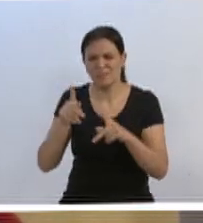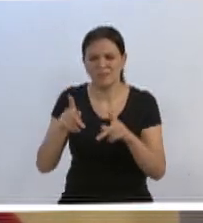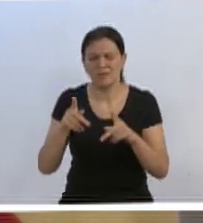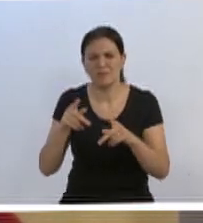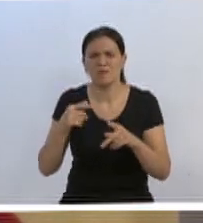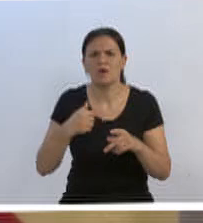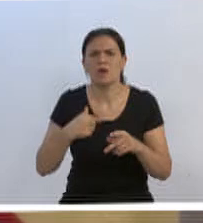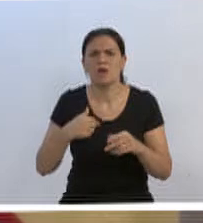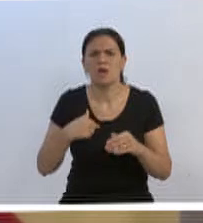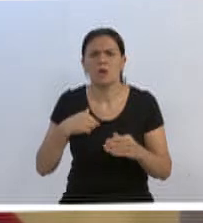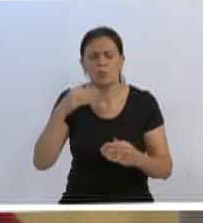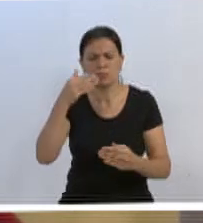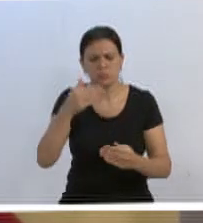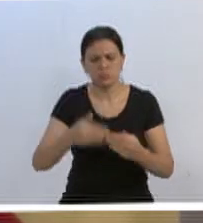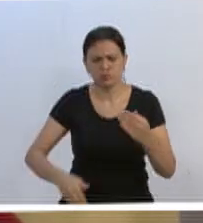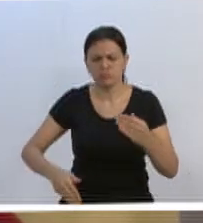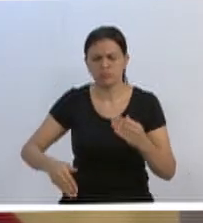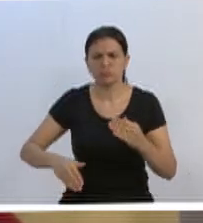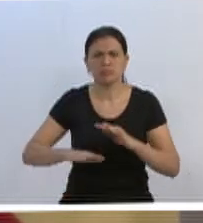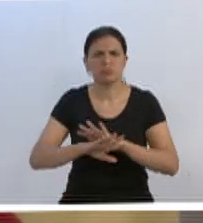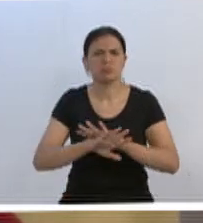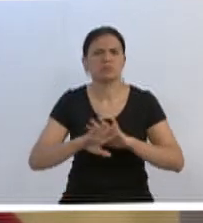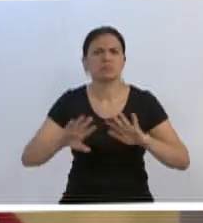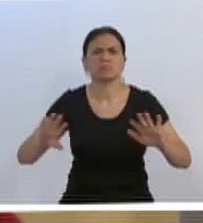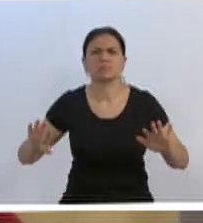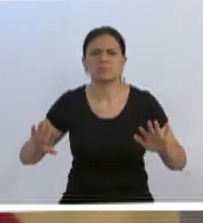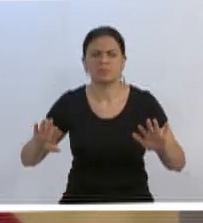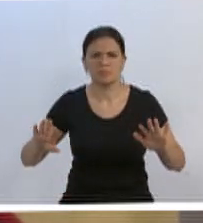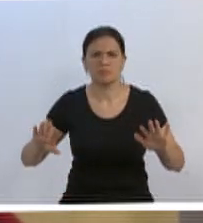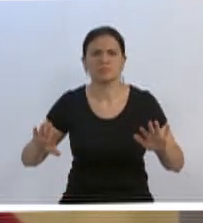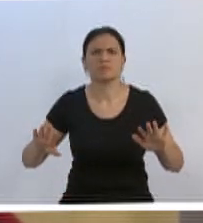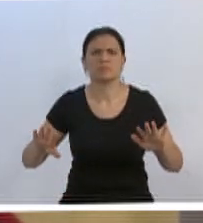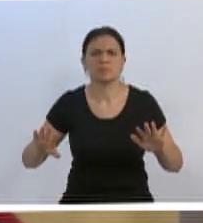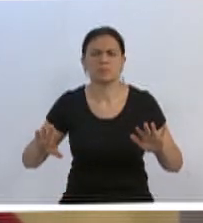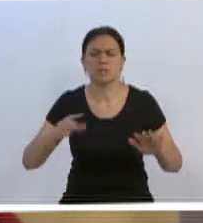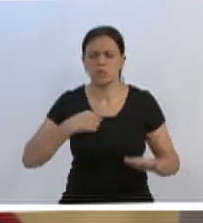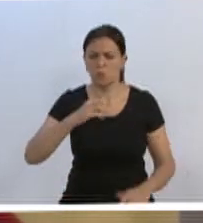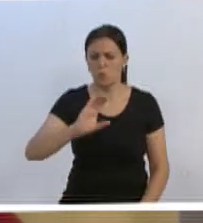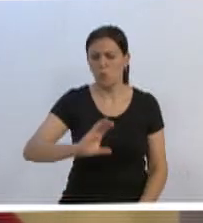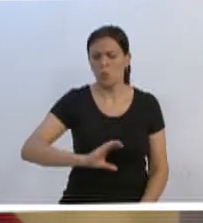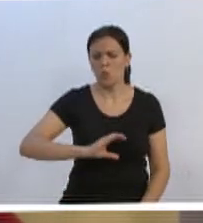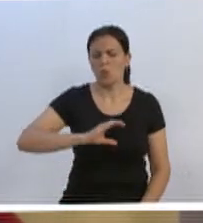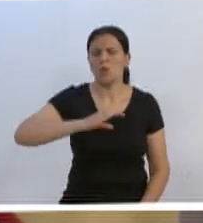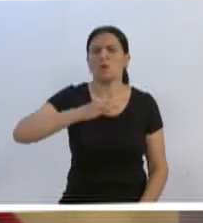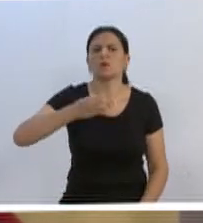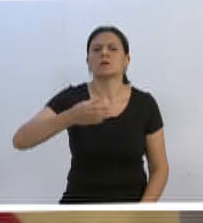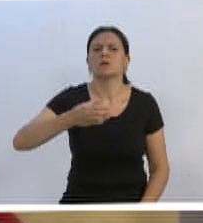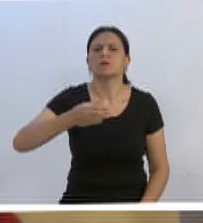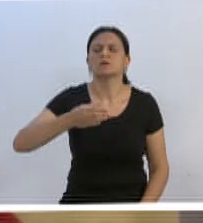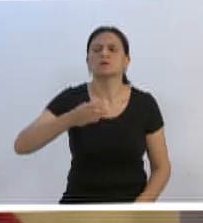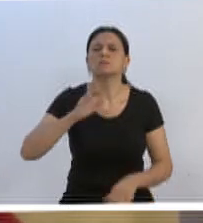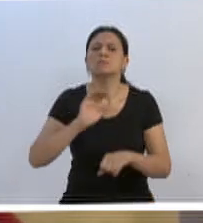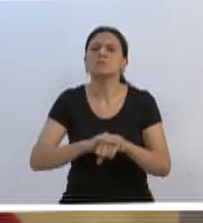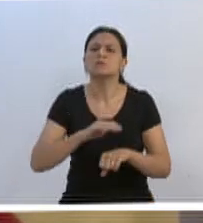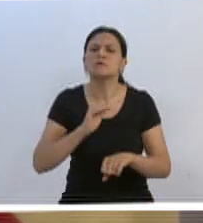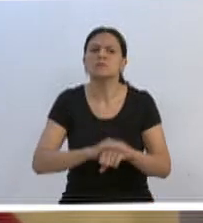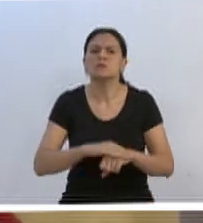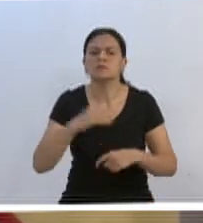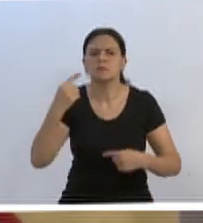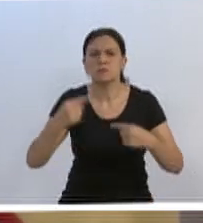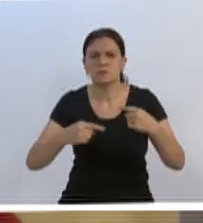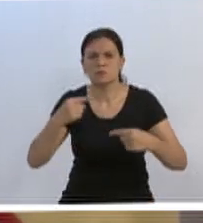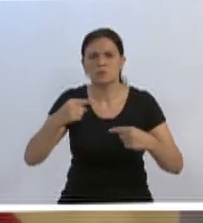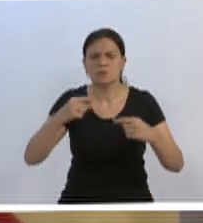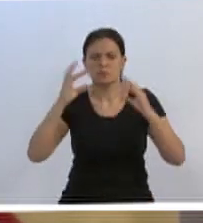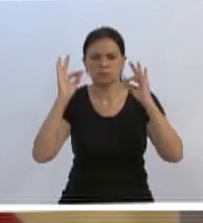terão, como sempre tiveram, na minha voz, uma voz corajosa, uma voz altaneira, para fazer um debate qualificado